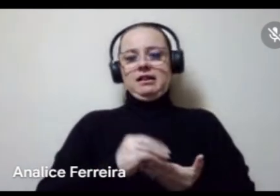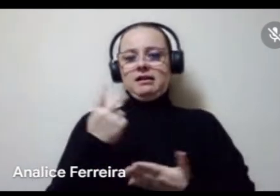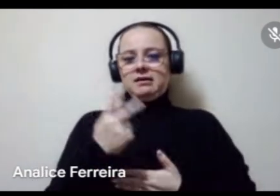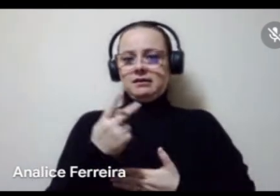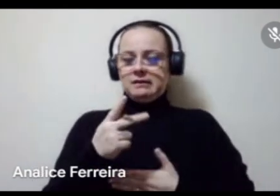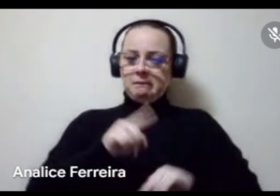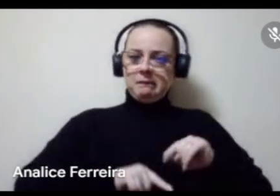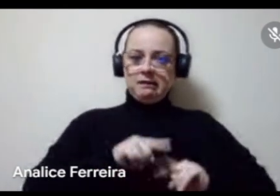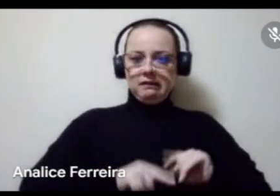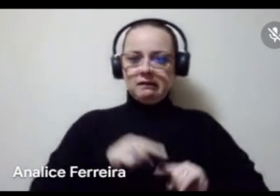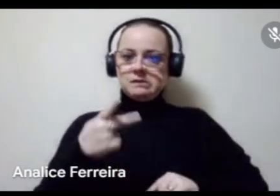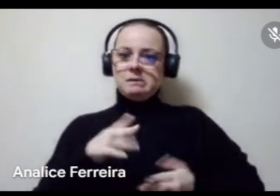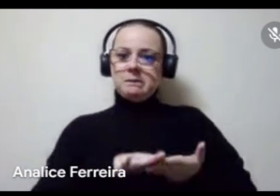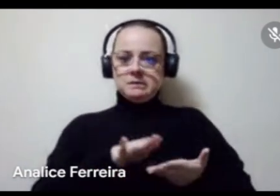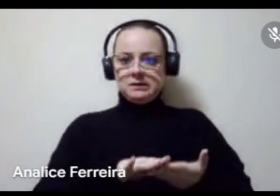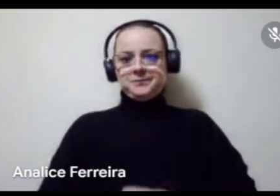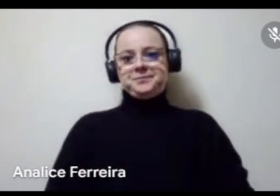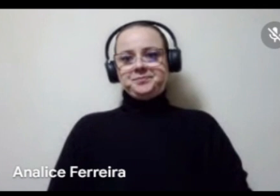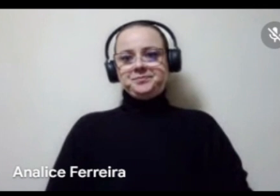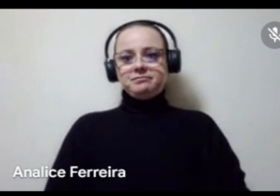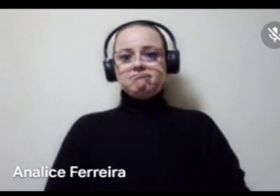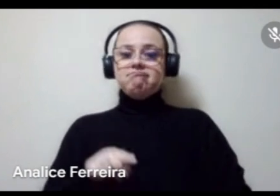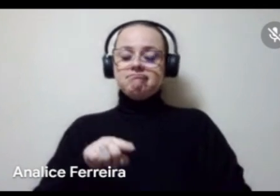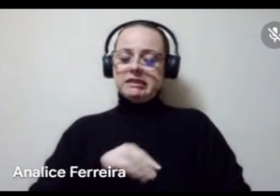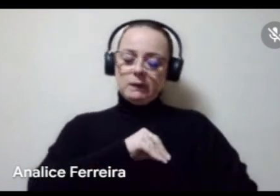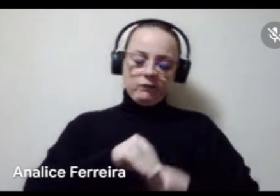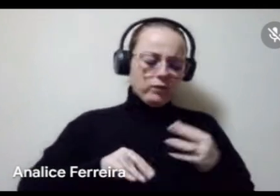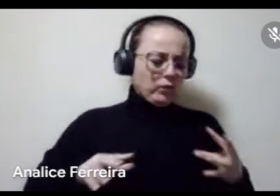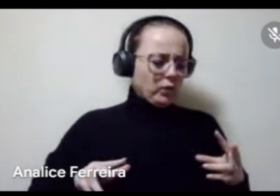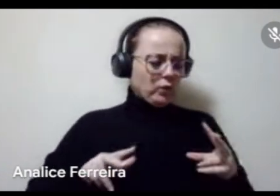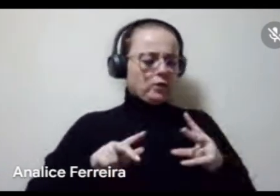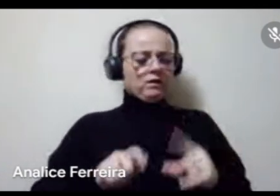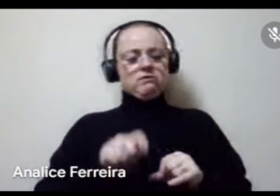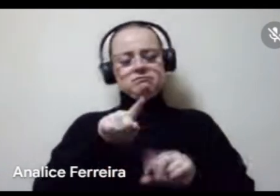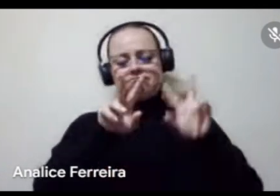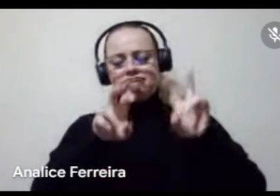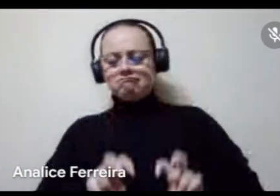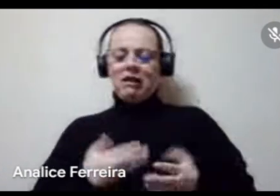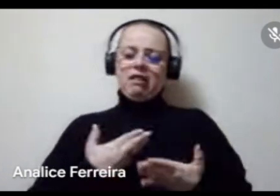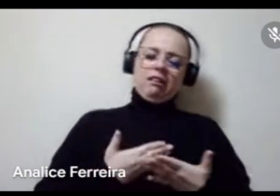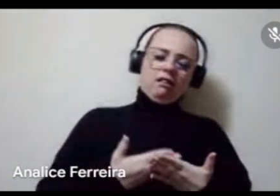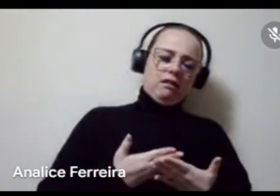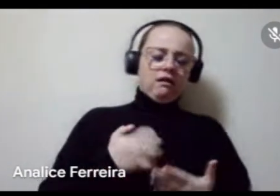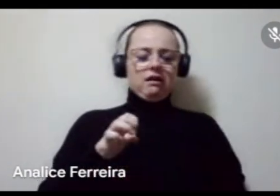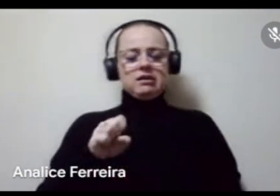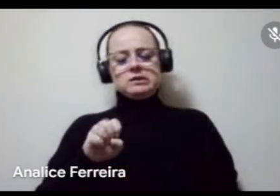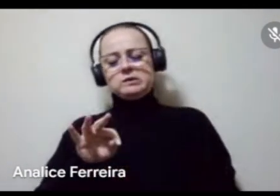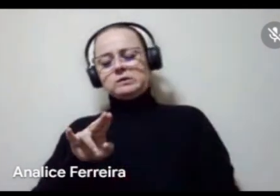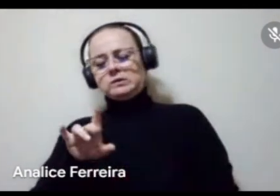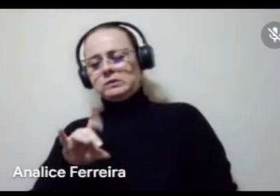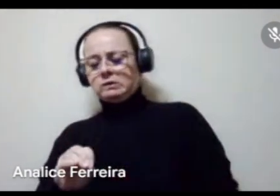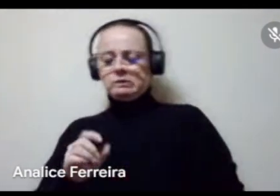seu material, de sua produção, isso envolve toda essa cadeia, né, com os estúdios e arranjadores